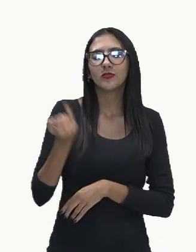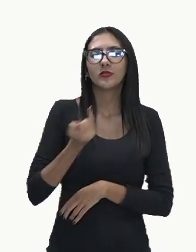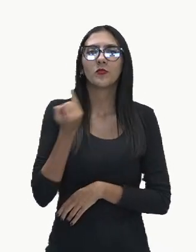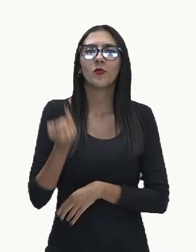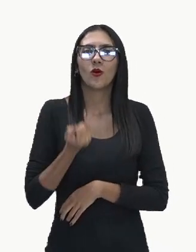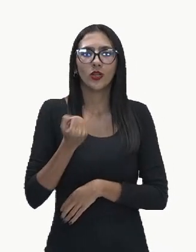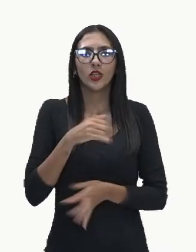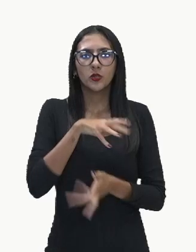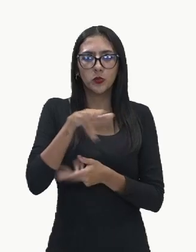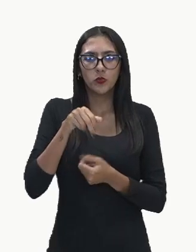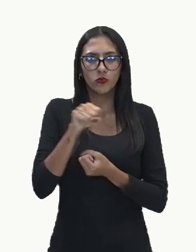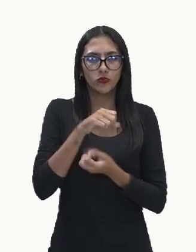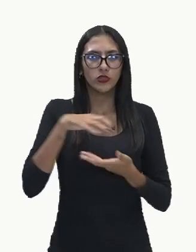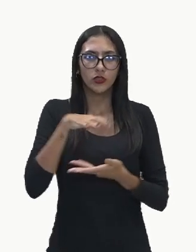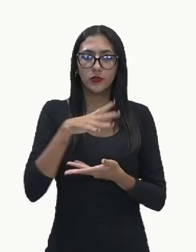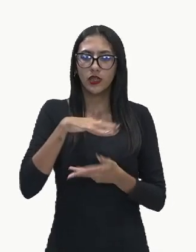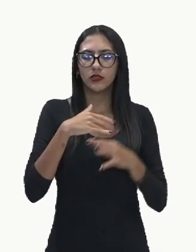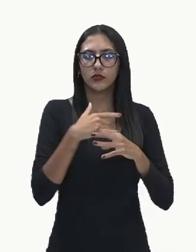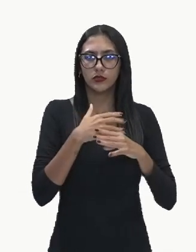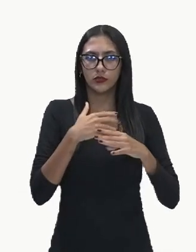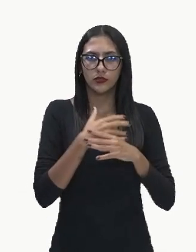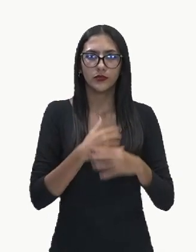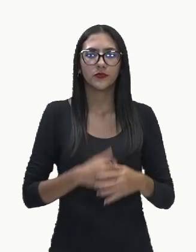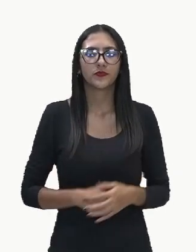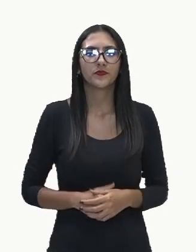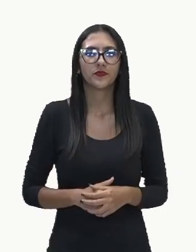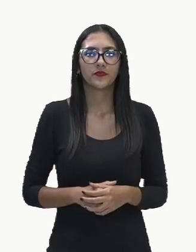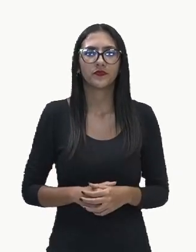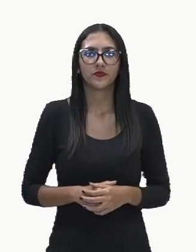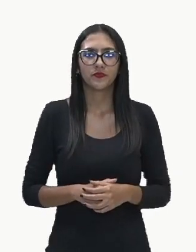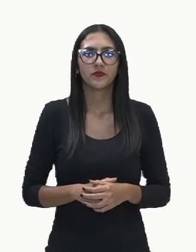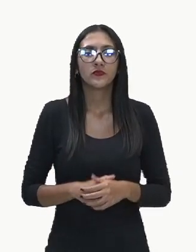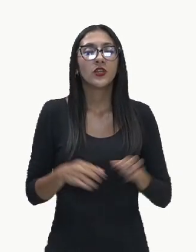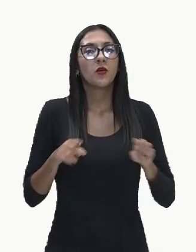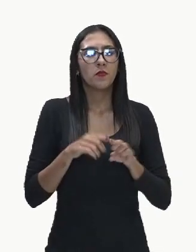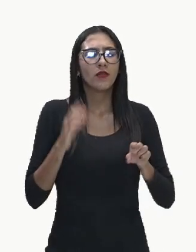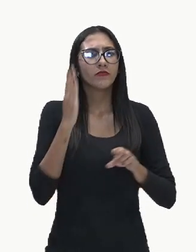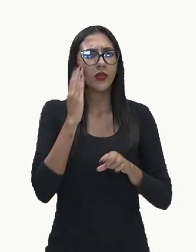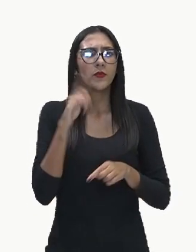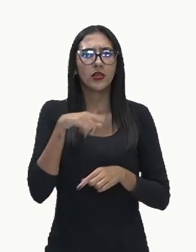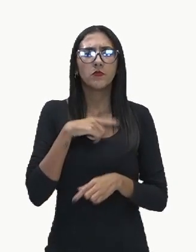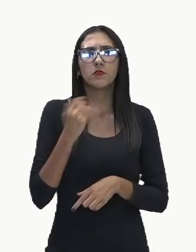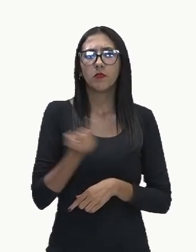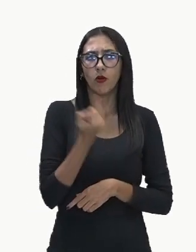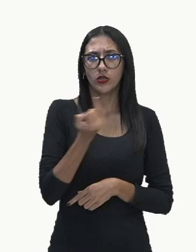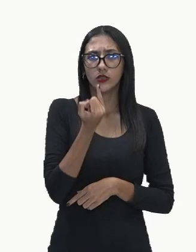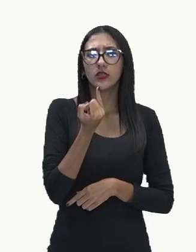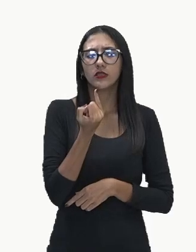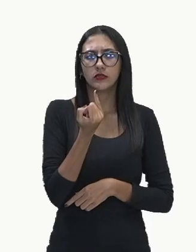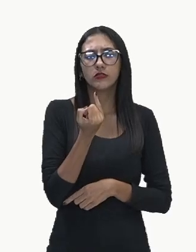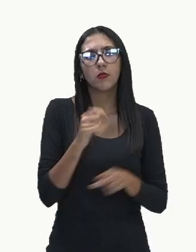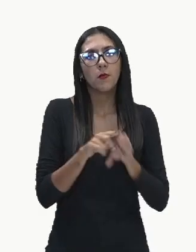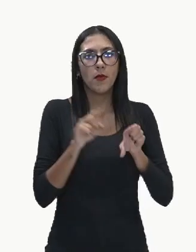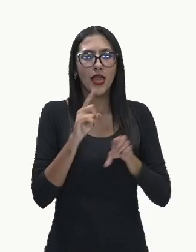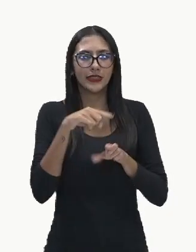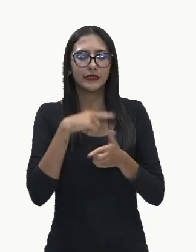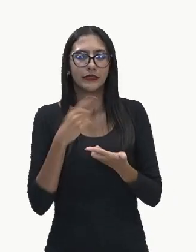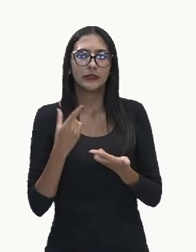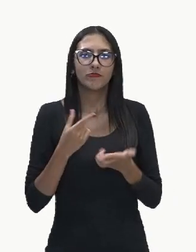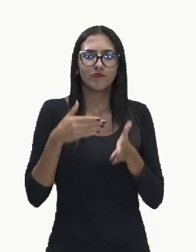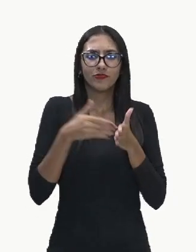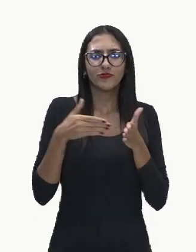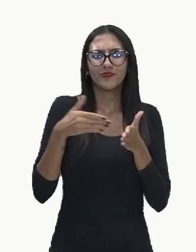urbana mas aí mesmo assim com toda a importância os catadores enfrentam